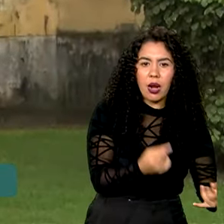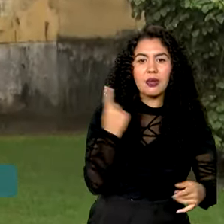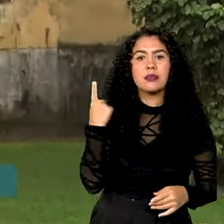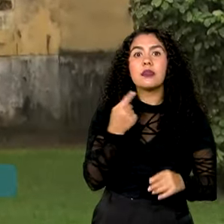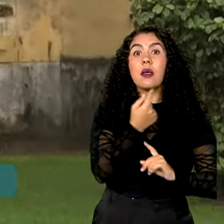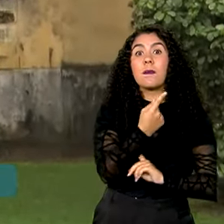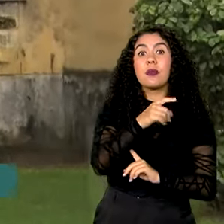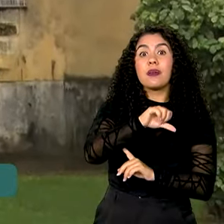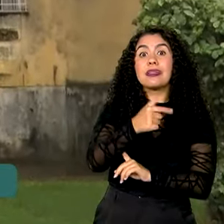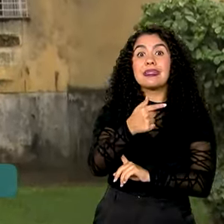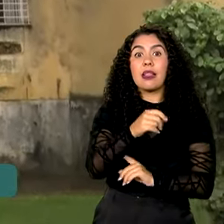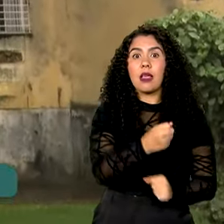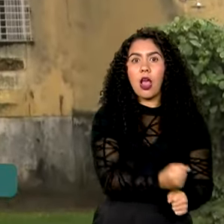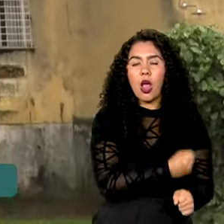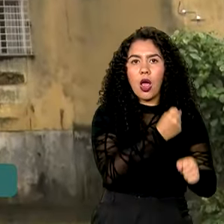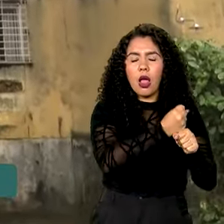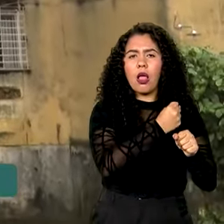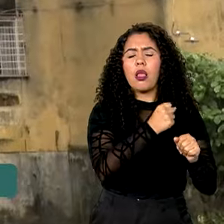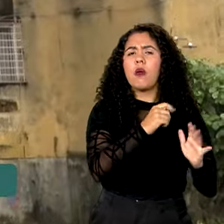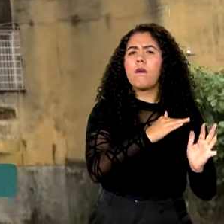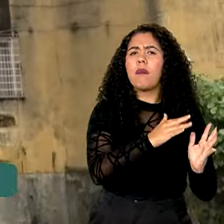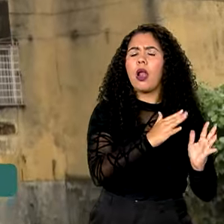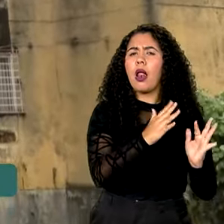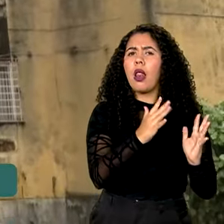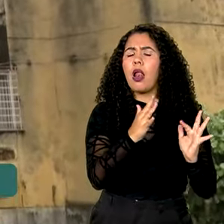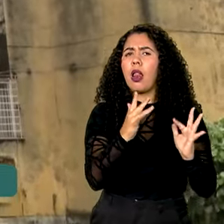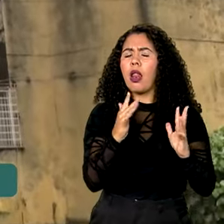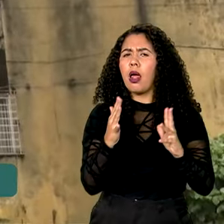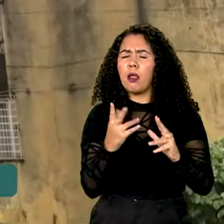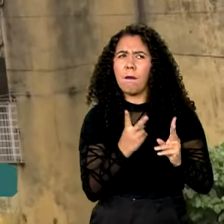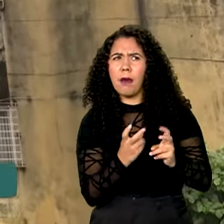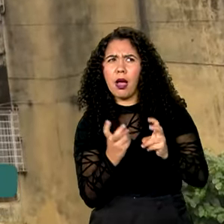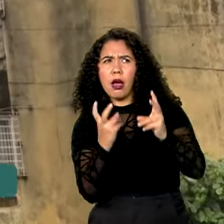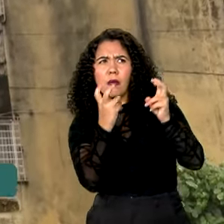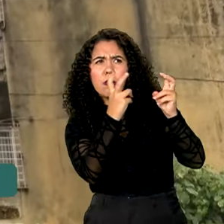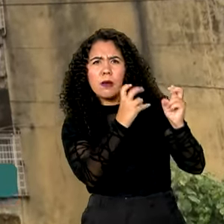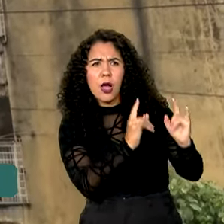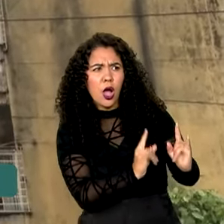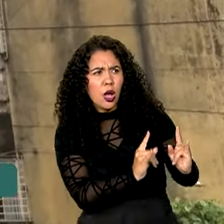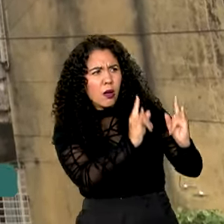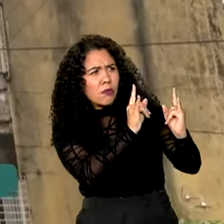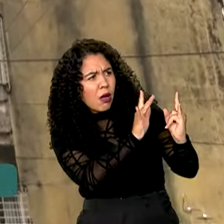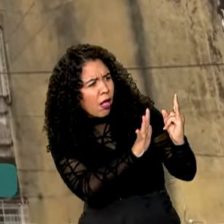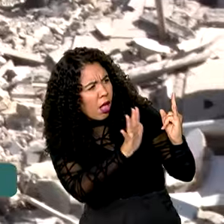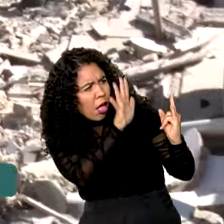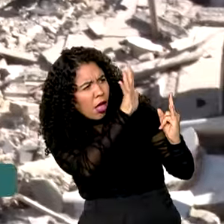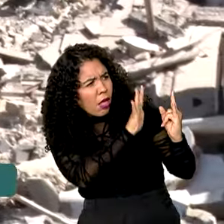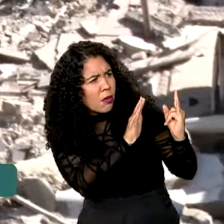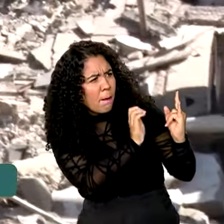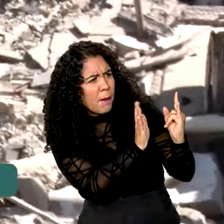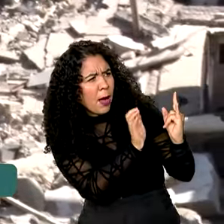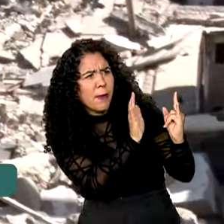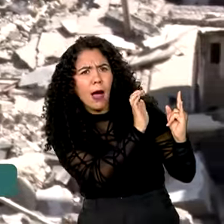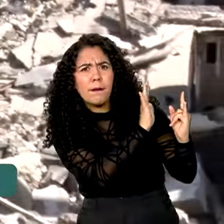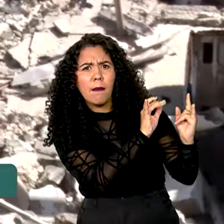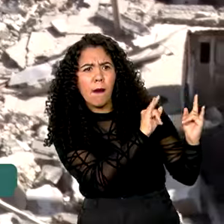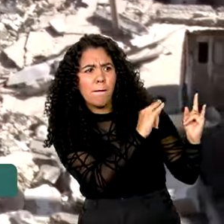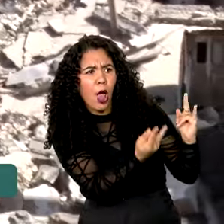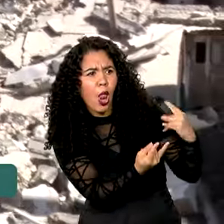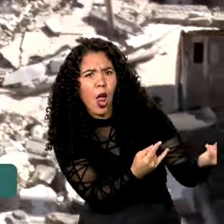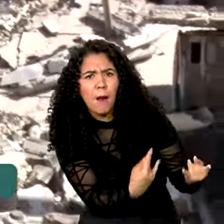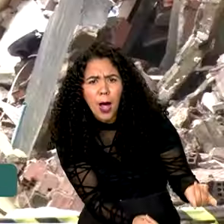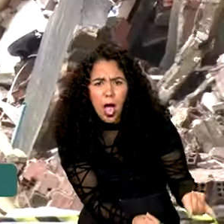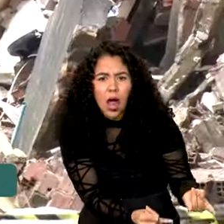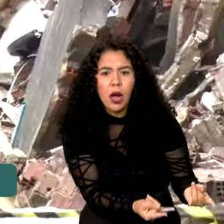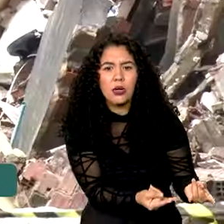de 70, e ao longo do tempo apresentaram muitos problemas estruturais. Muitos deles desmoronaram, e quem comprou